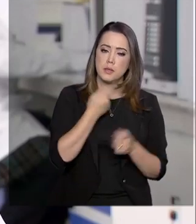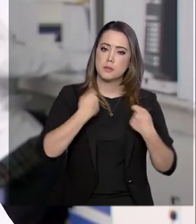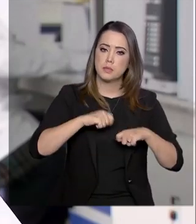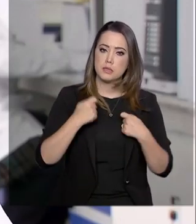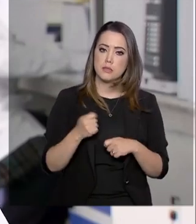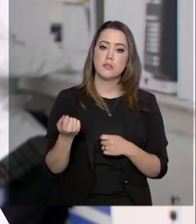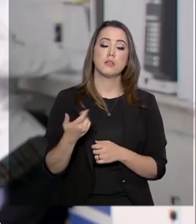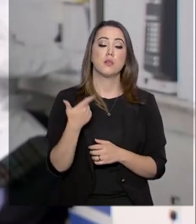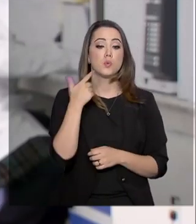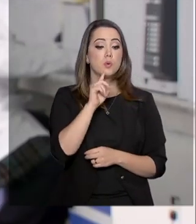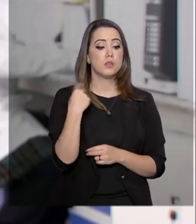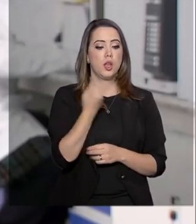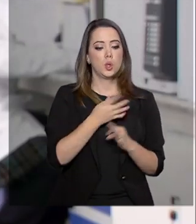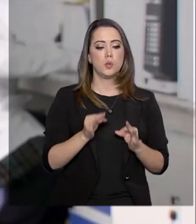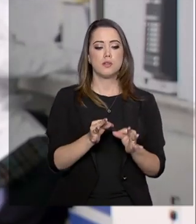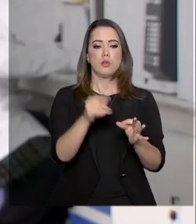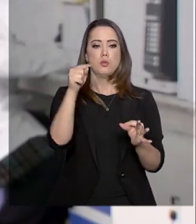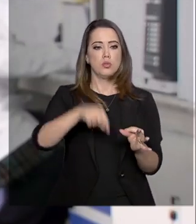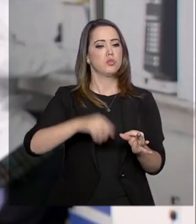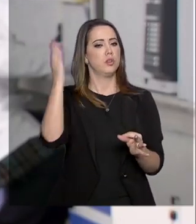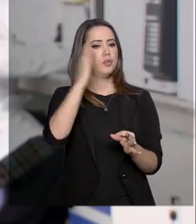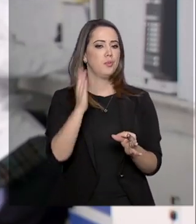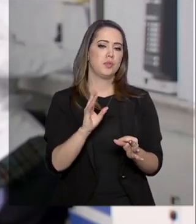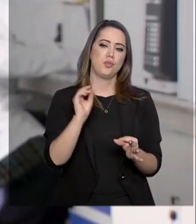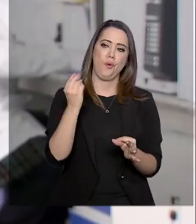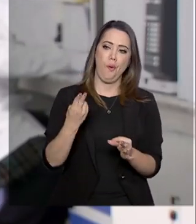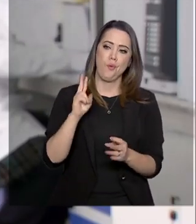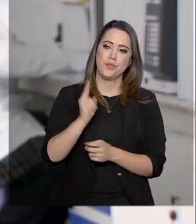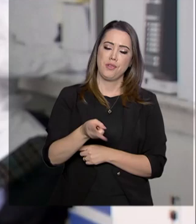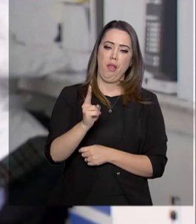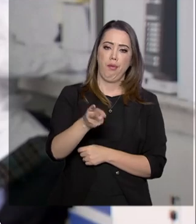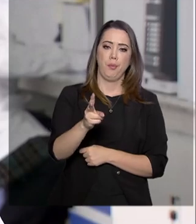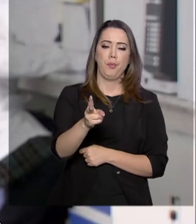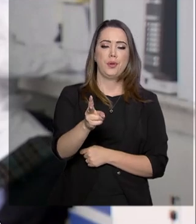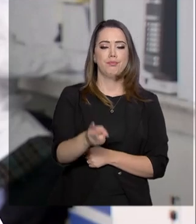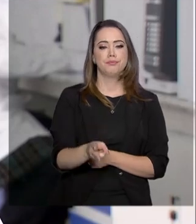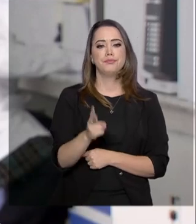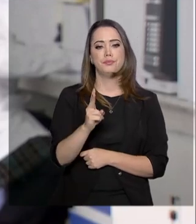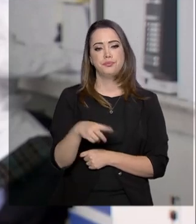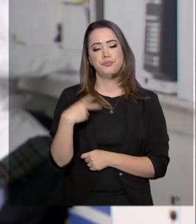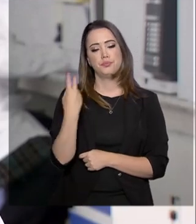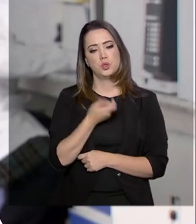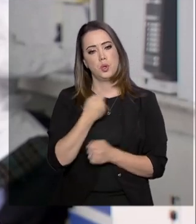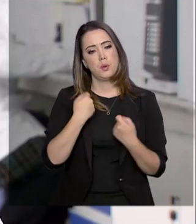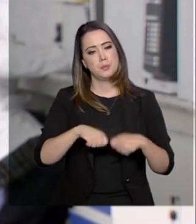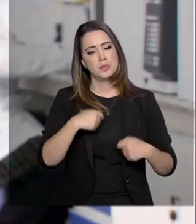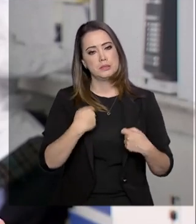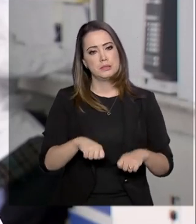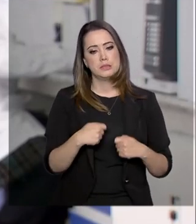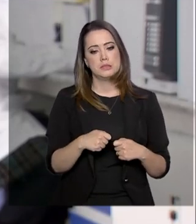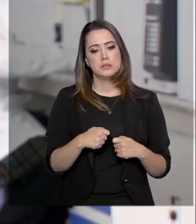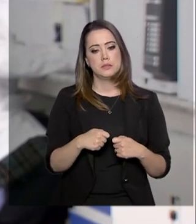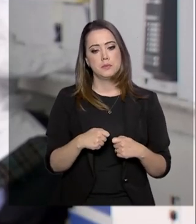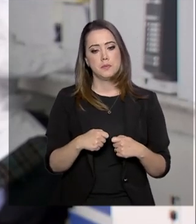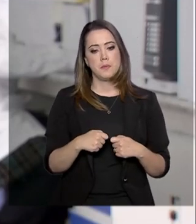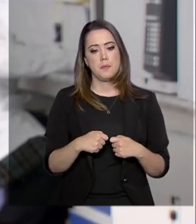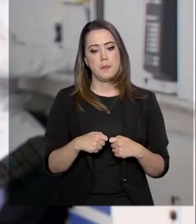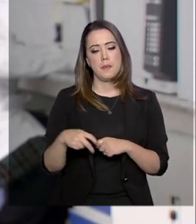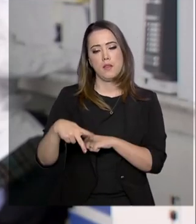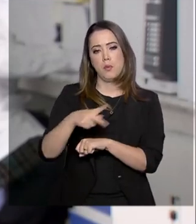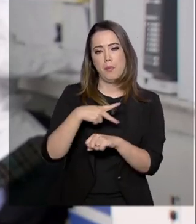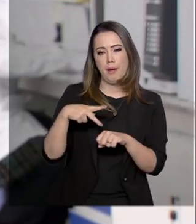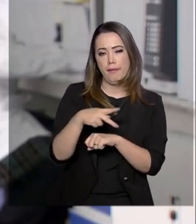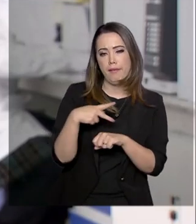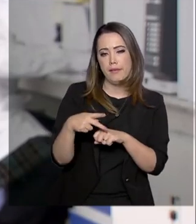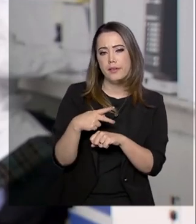ficaremos eternamente condenados a ser um país